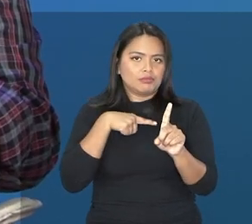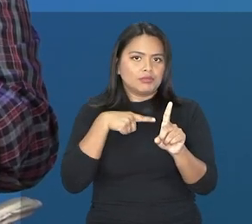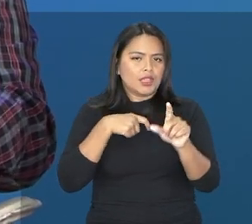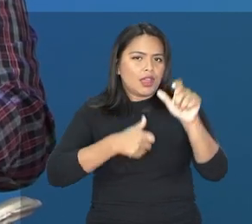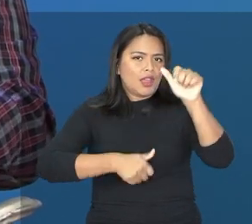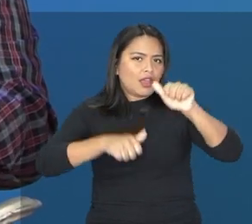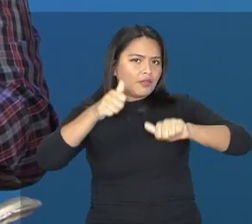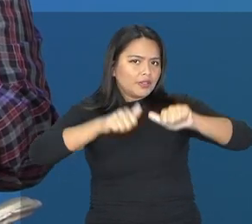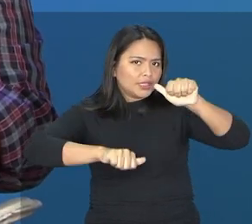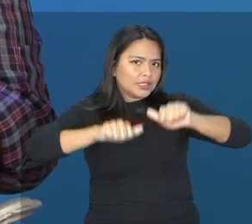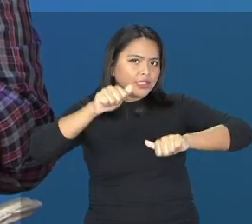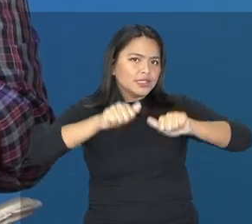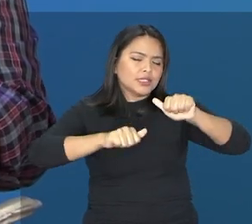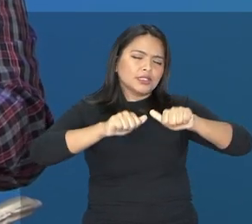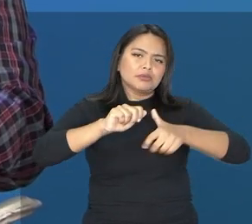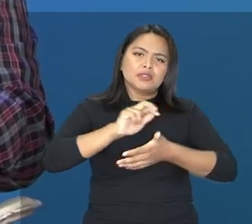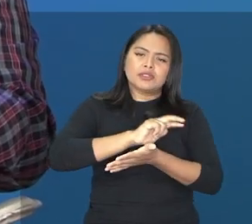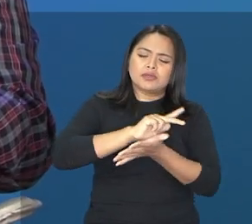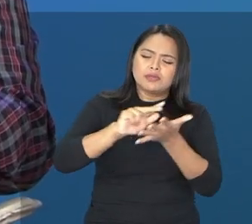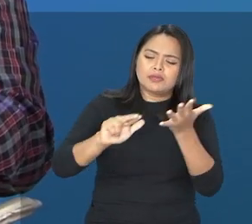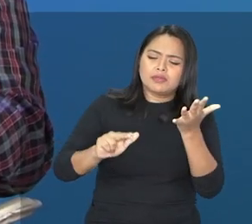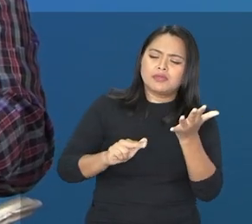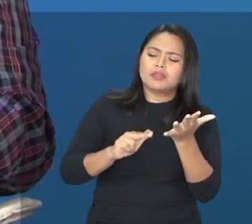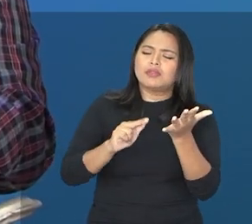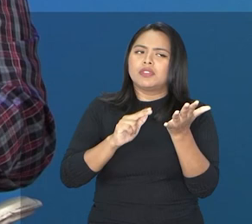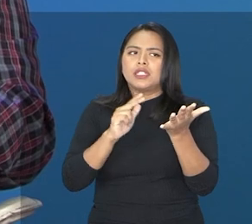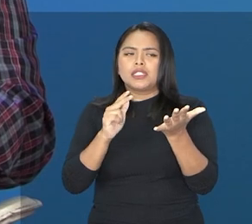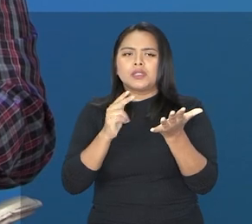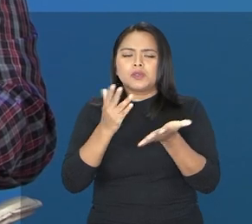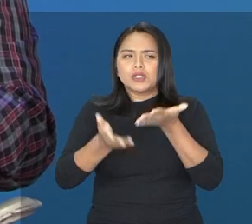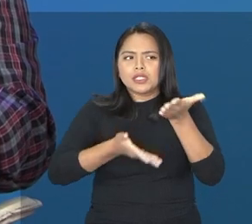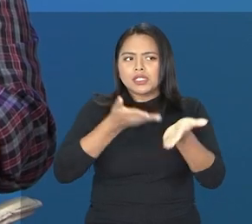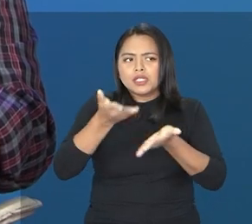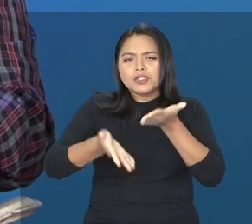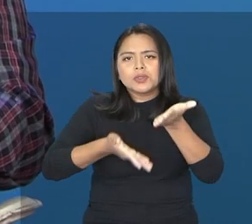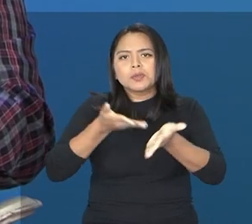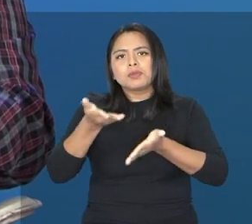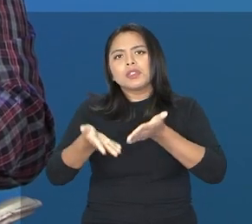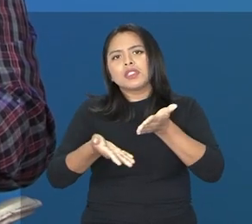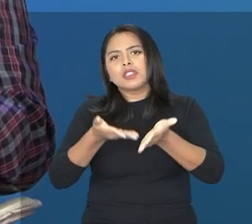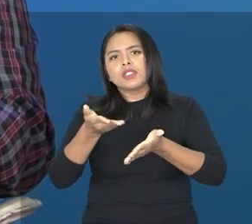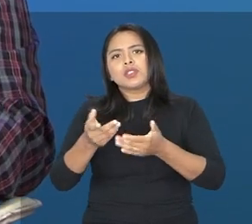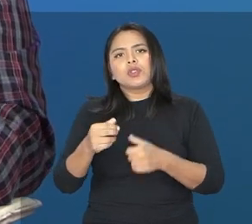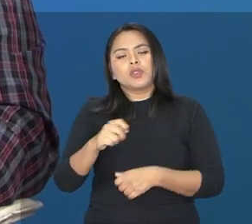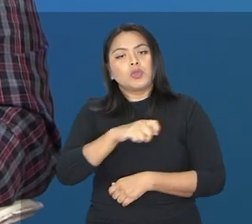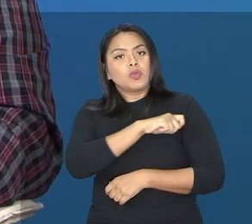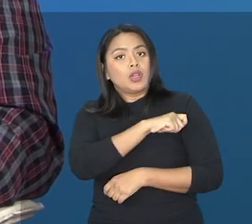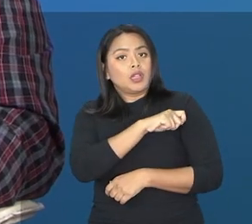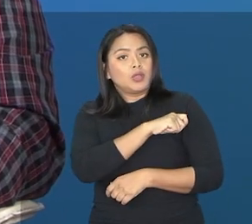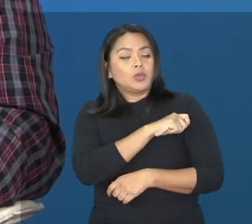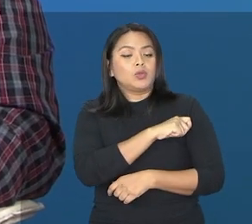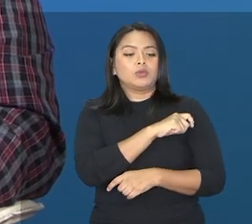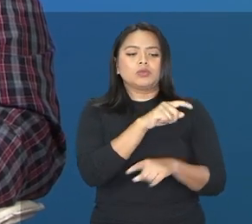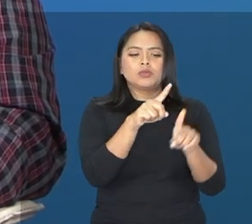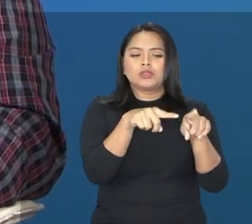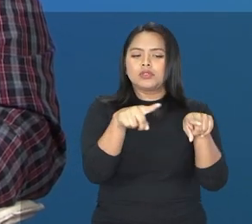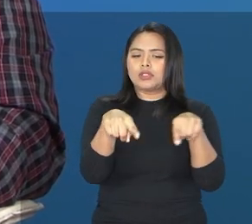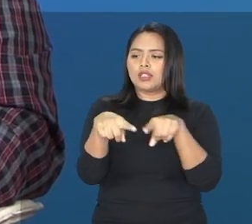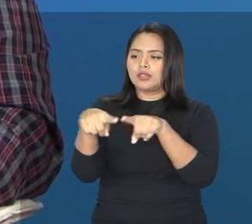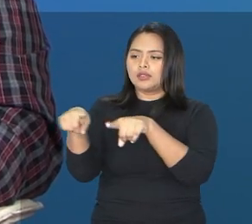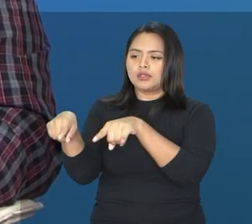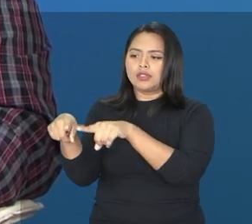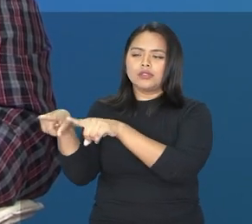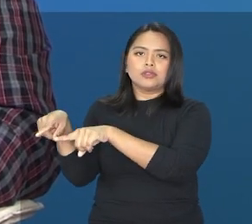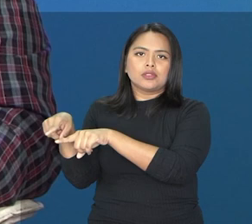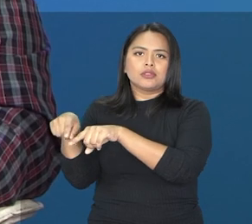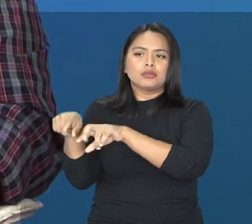avaliação diagnóstica com essa série de atividades e o aluno sempre rotacionando nesses ambientes, nessas